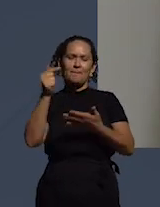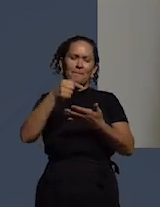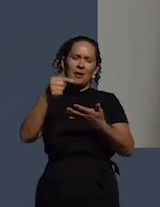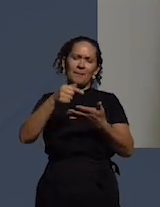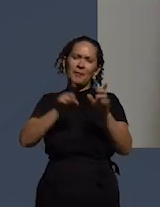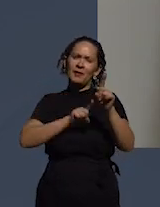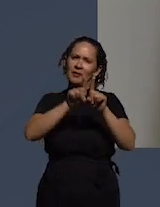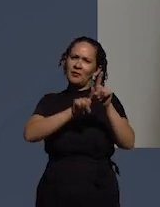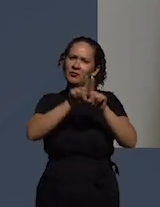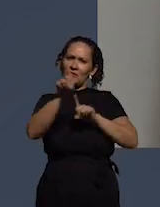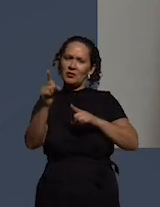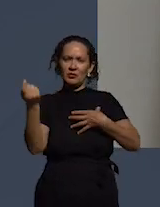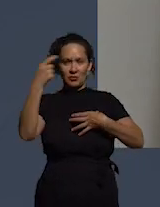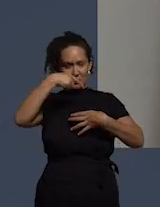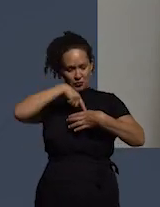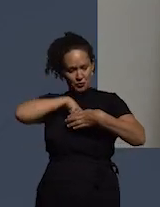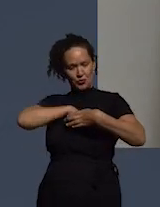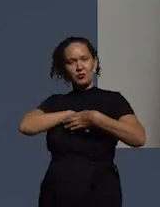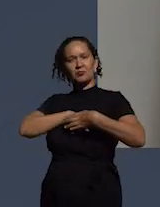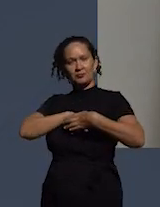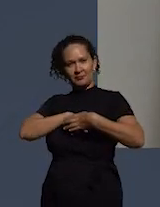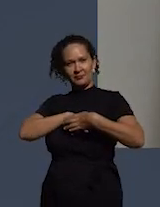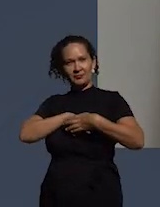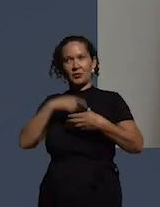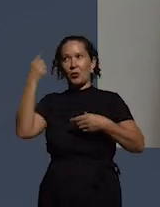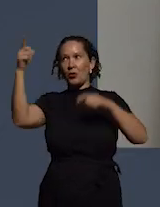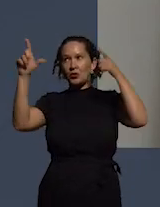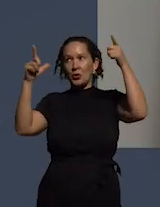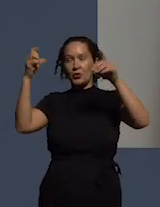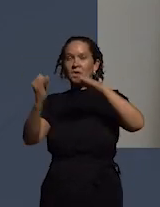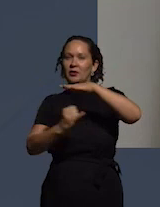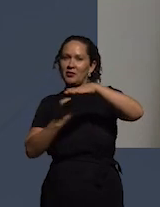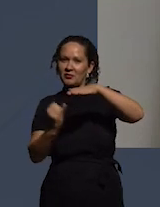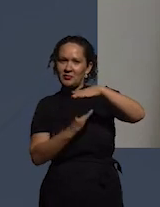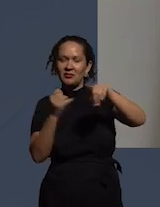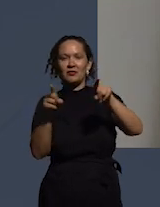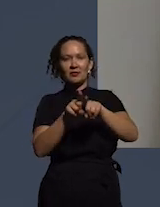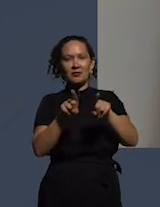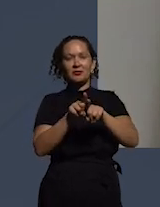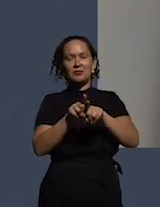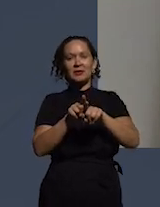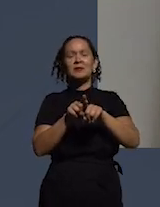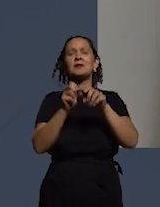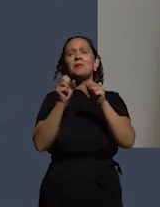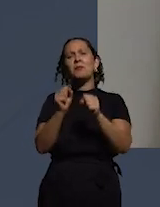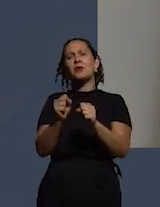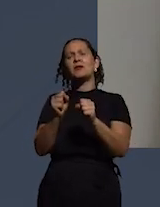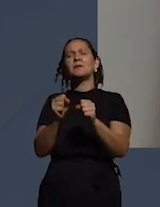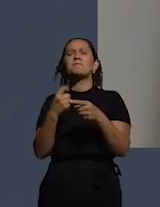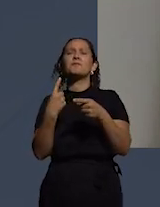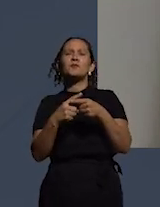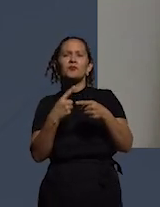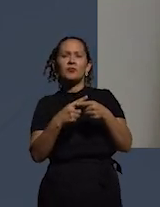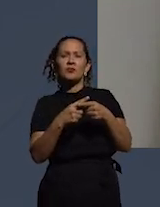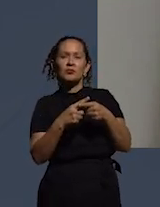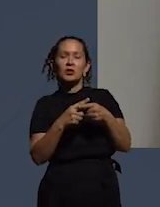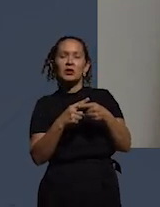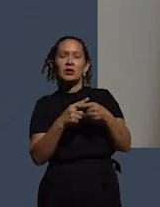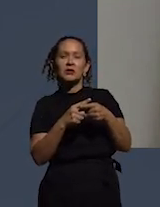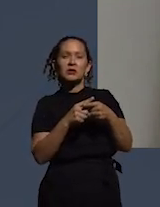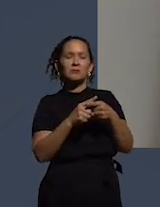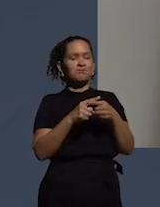que são de outras instituições e que estão sujeitos por serem baseados em